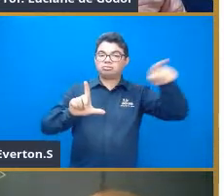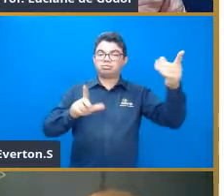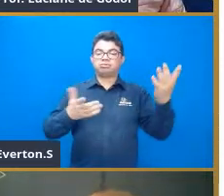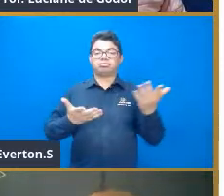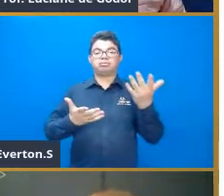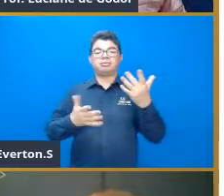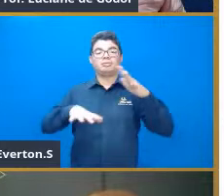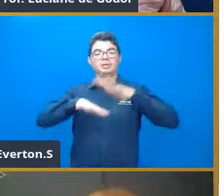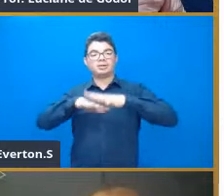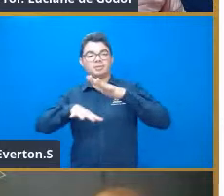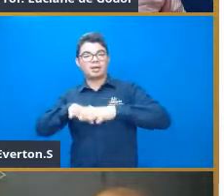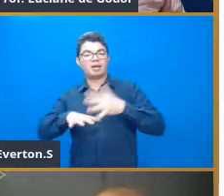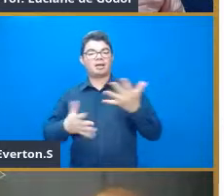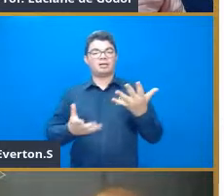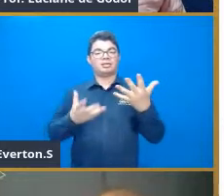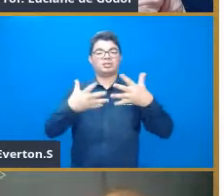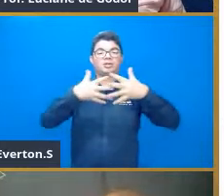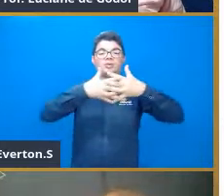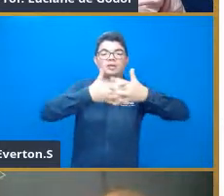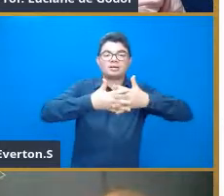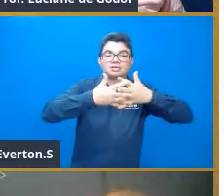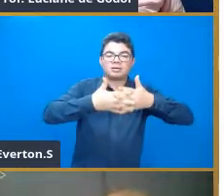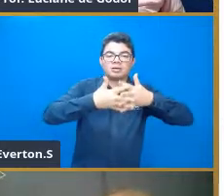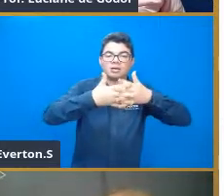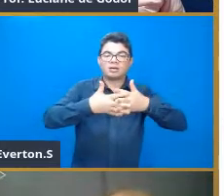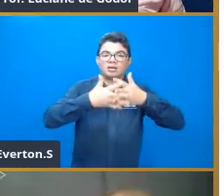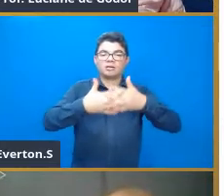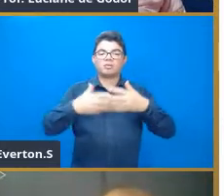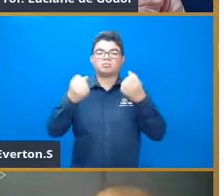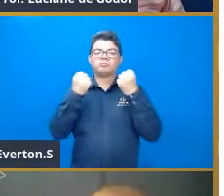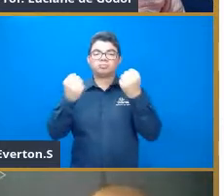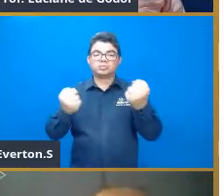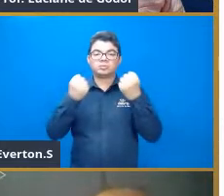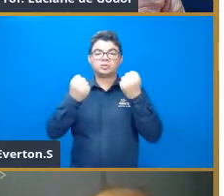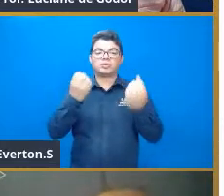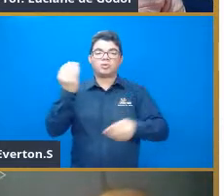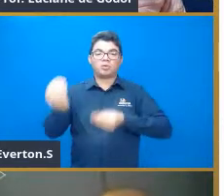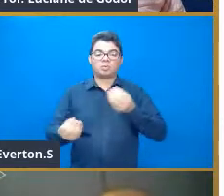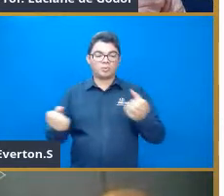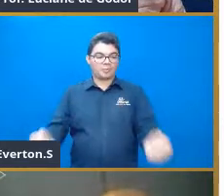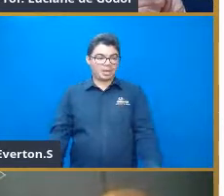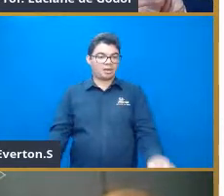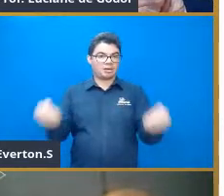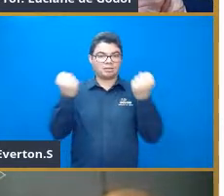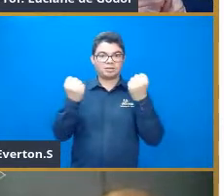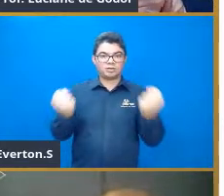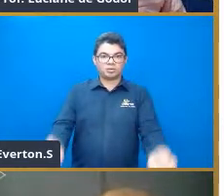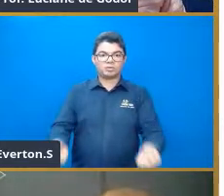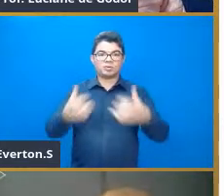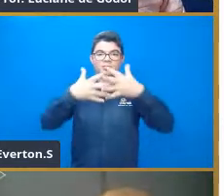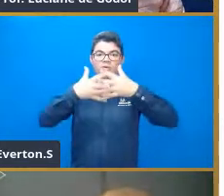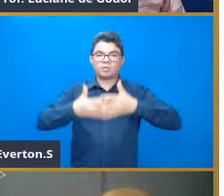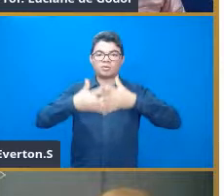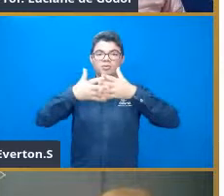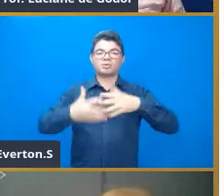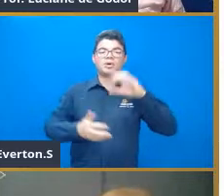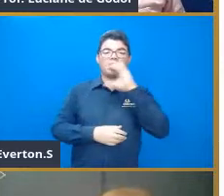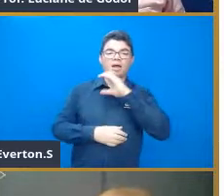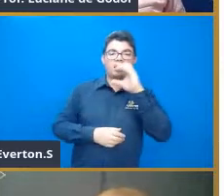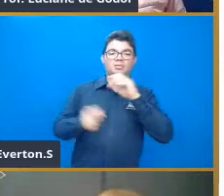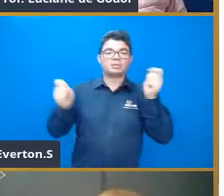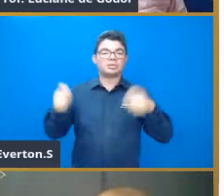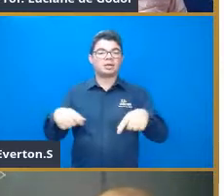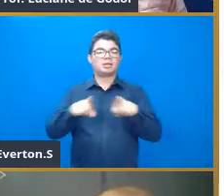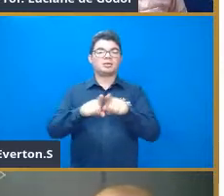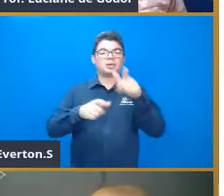a velocidade contração de um músculo. Então, à medida que é feito o levantamento de um peso, o músculo pode se contrair mais rápido, ele pode se contrair mais